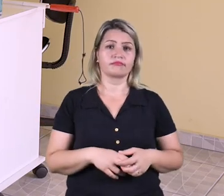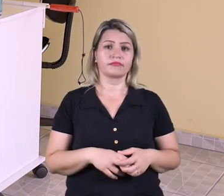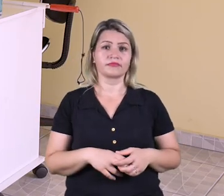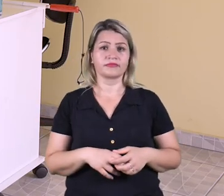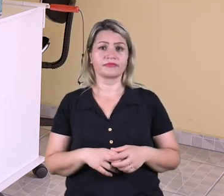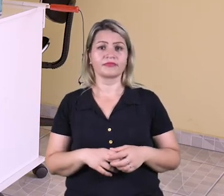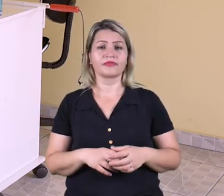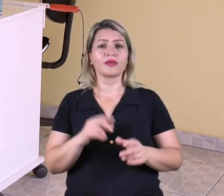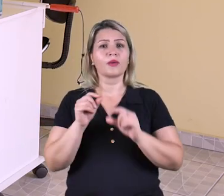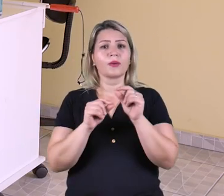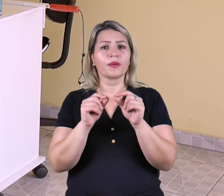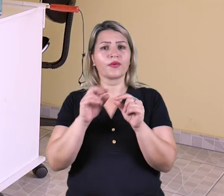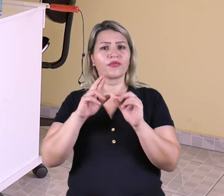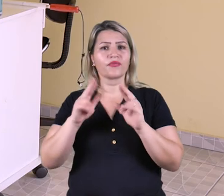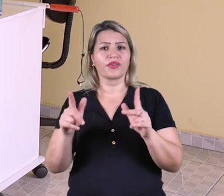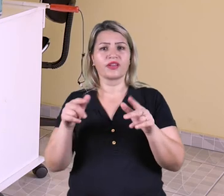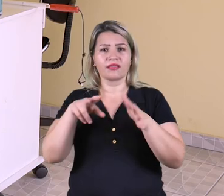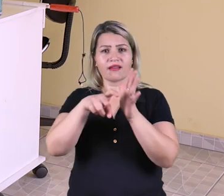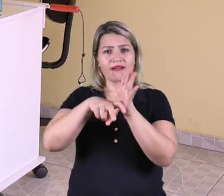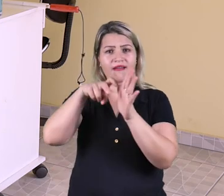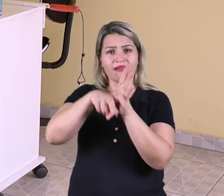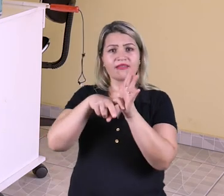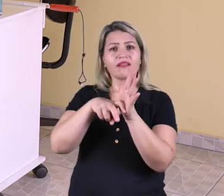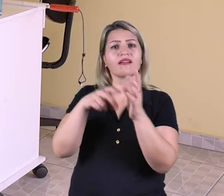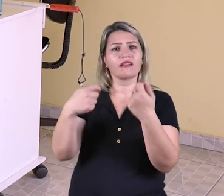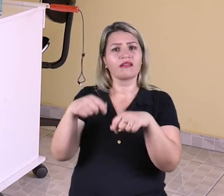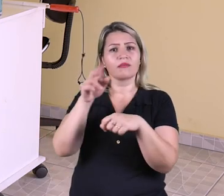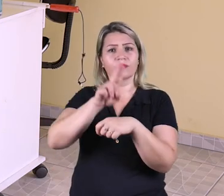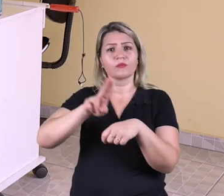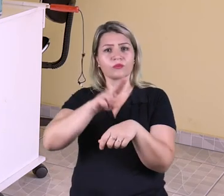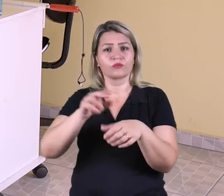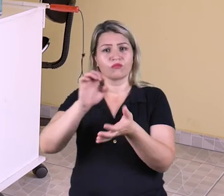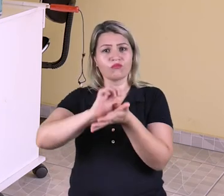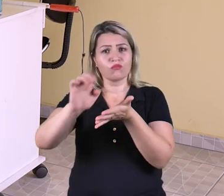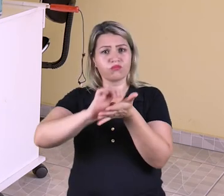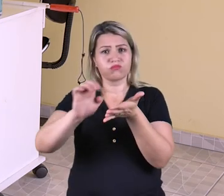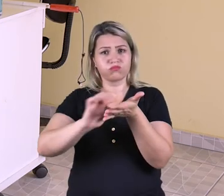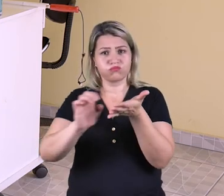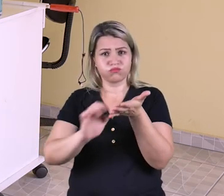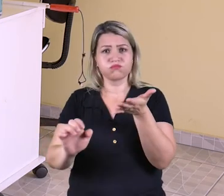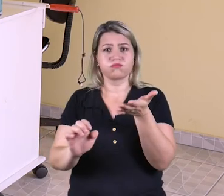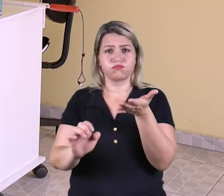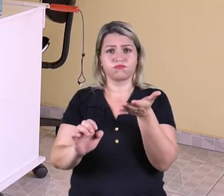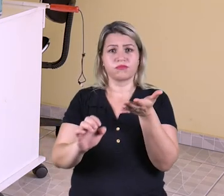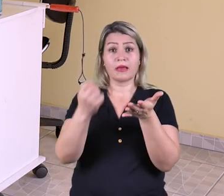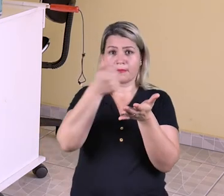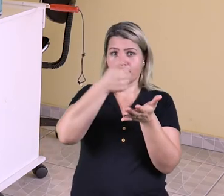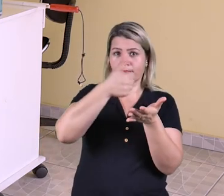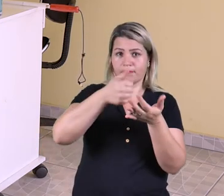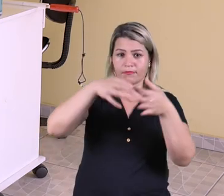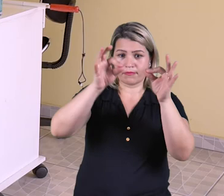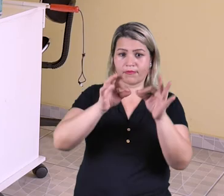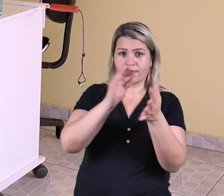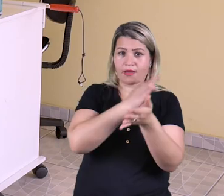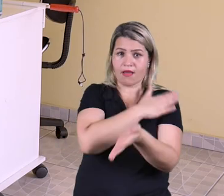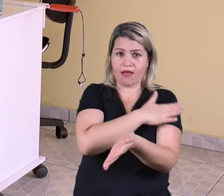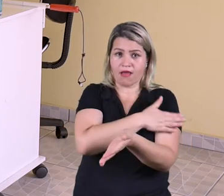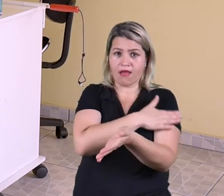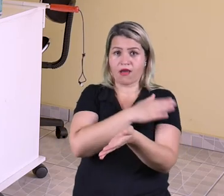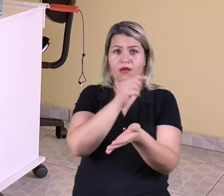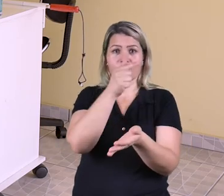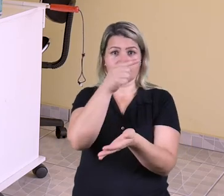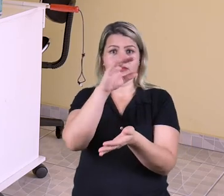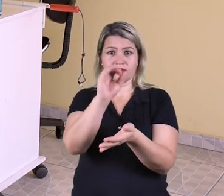A única diferença é que na cadeira você também usará uma escova, que você utilizará depois que você tiver limpado o pano com álcool